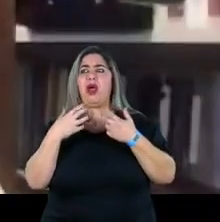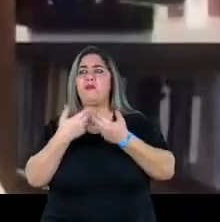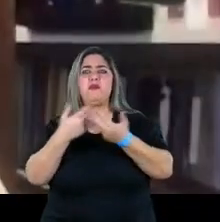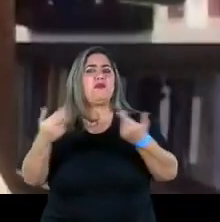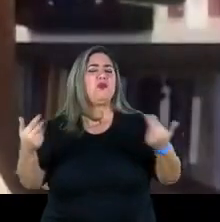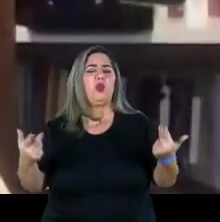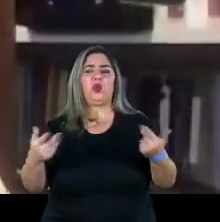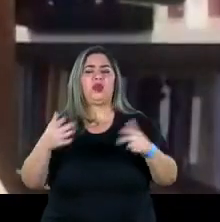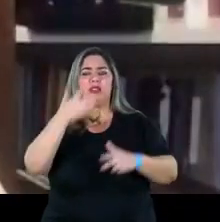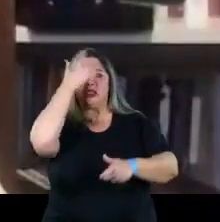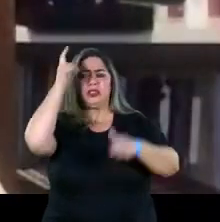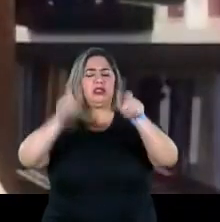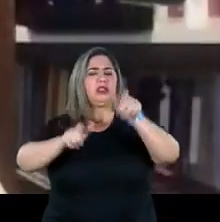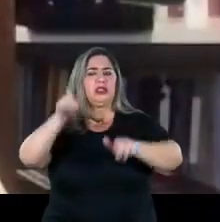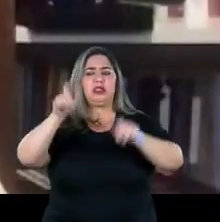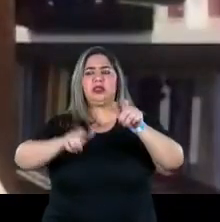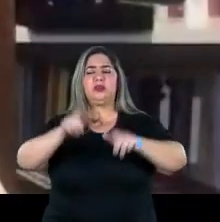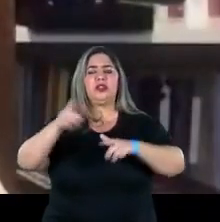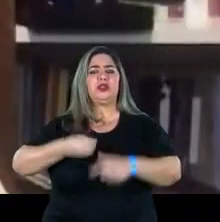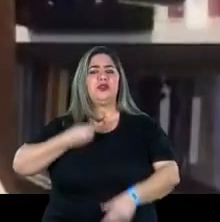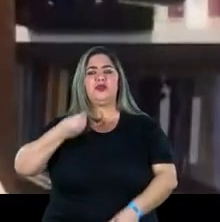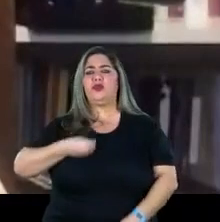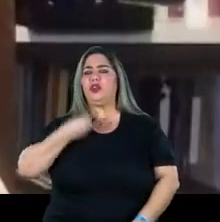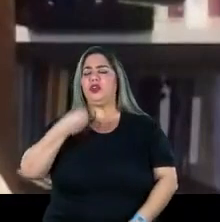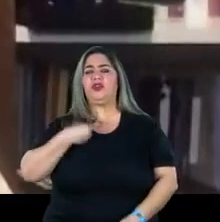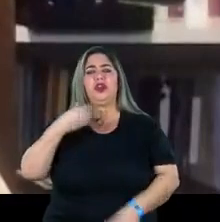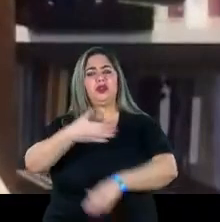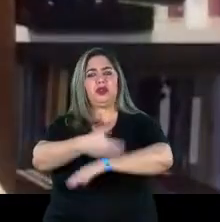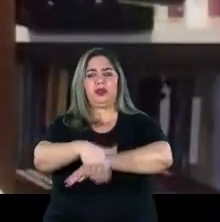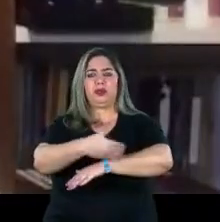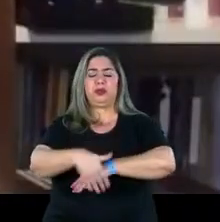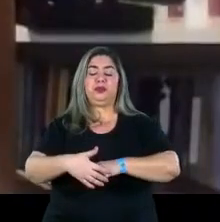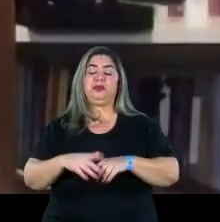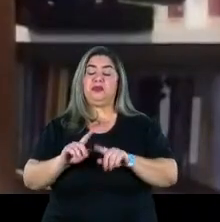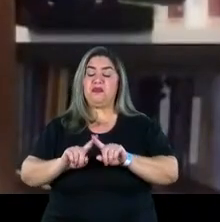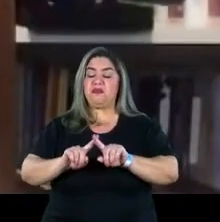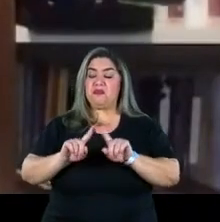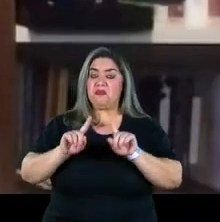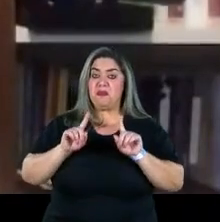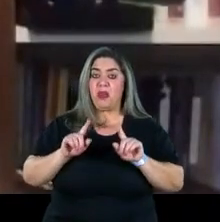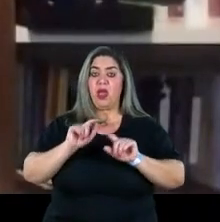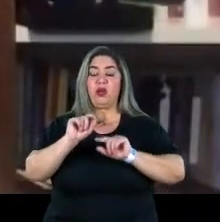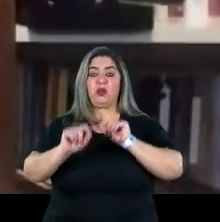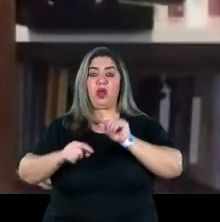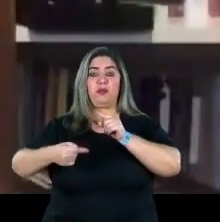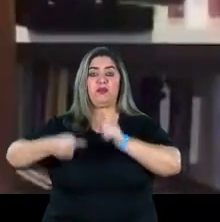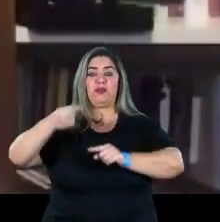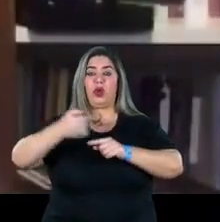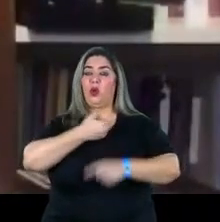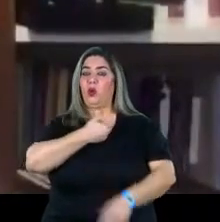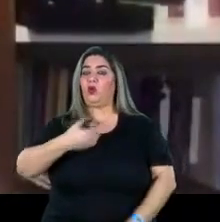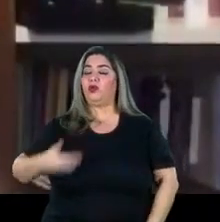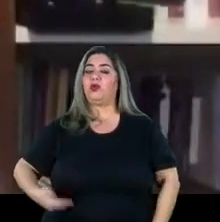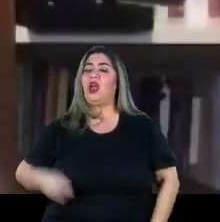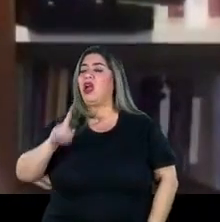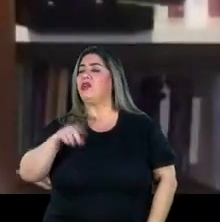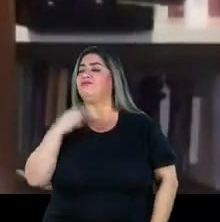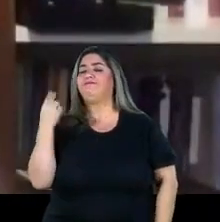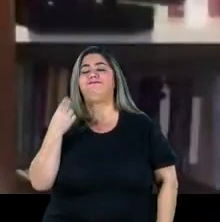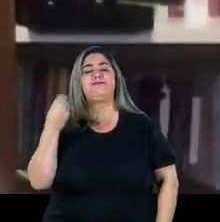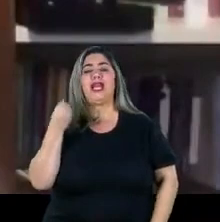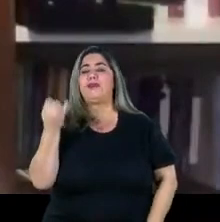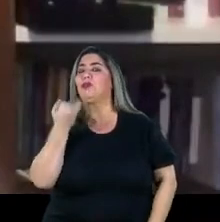pessoas em situação como essa vivendo na rua. Mas, sem dúvida nenhuma, a política pública é indispensável.